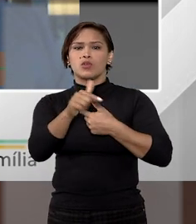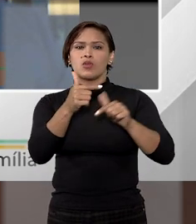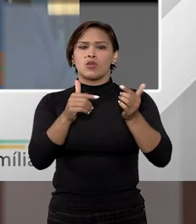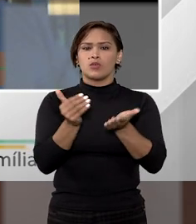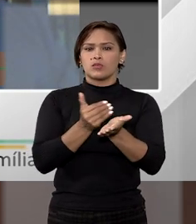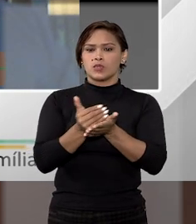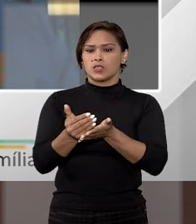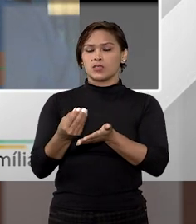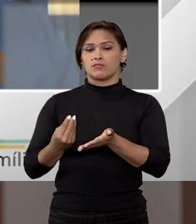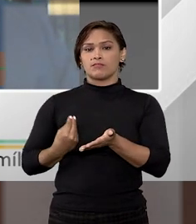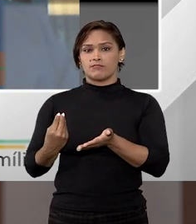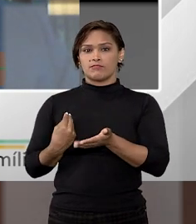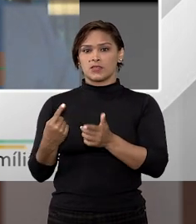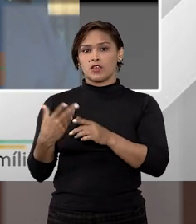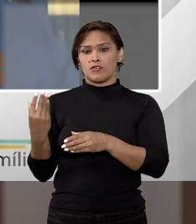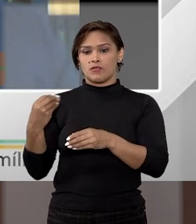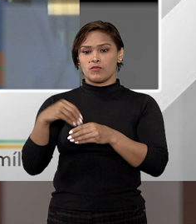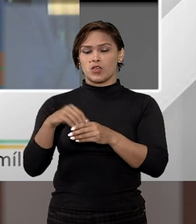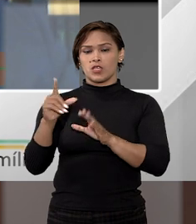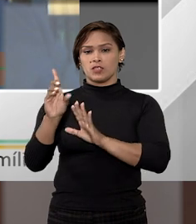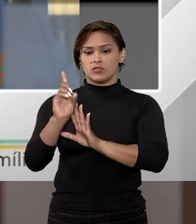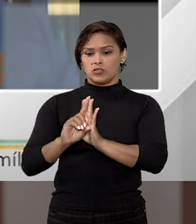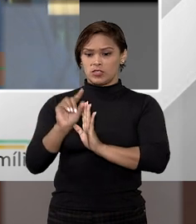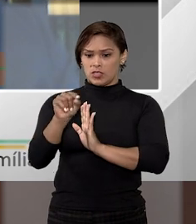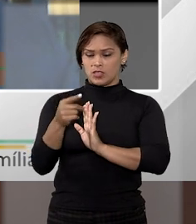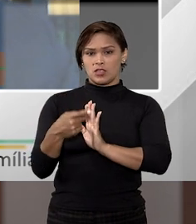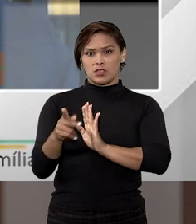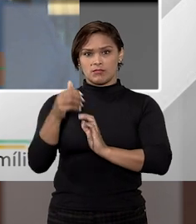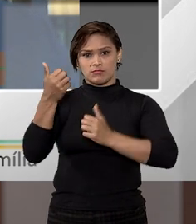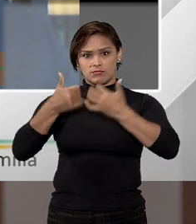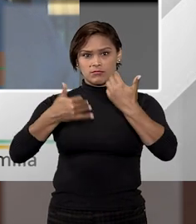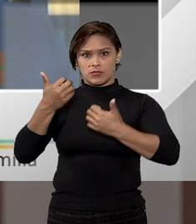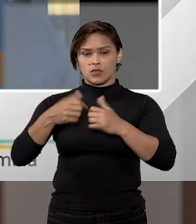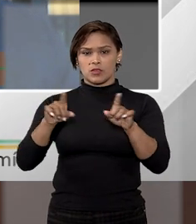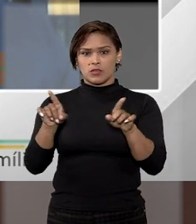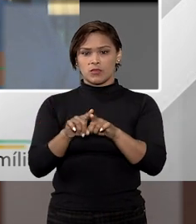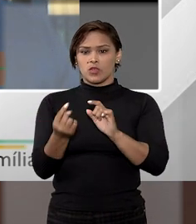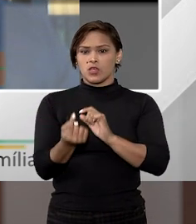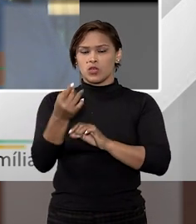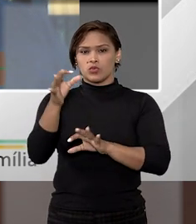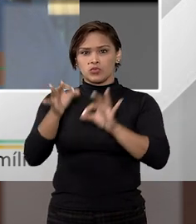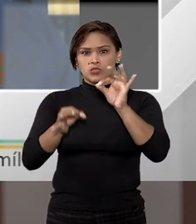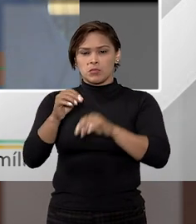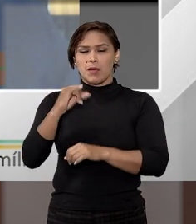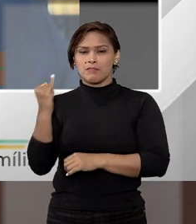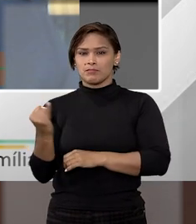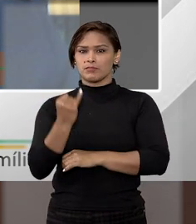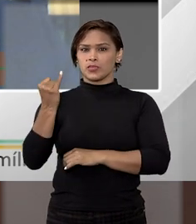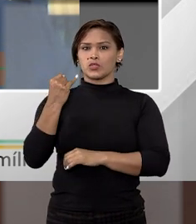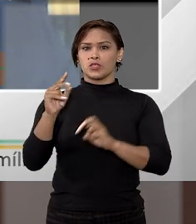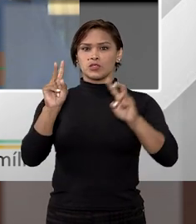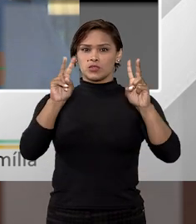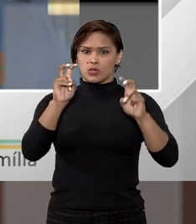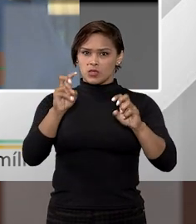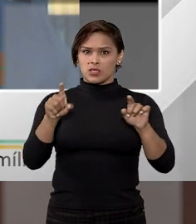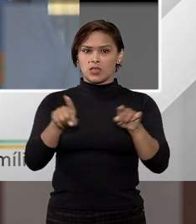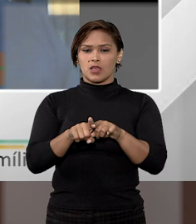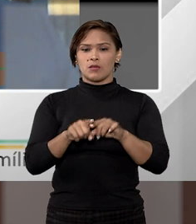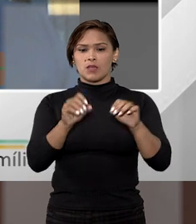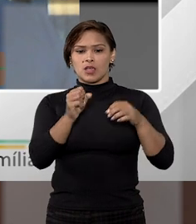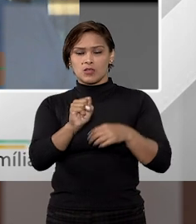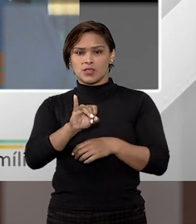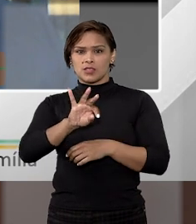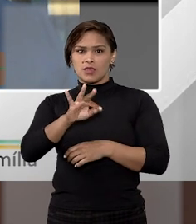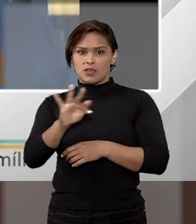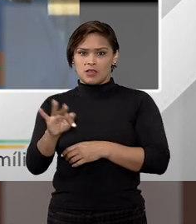princípios que estavam ali presentes. E foi, inclusive, o direito à moradia que fundamentou, em um dos julgamentos mais importantes sobre o tema, no